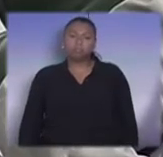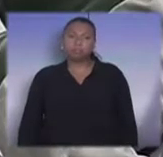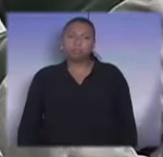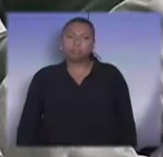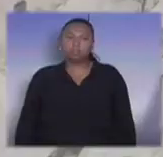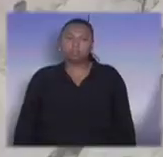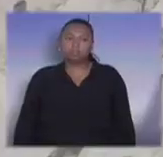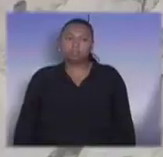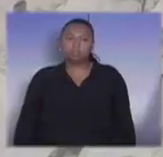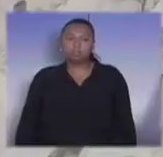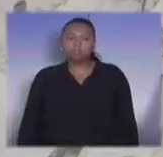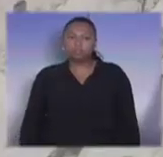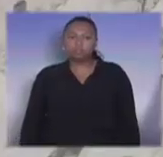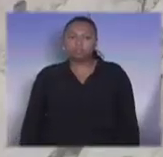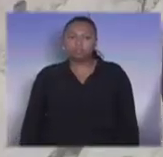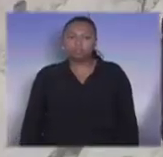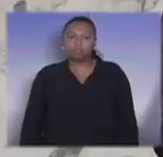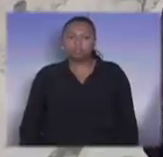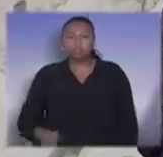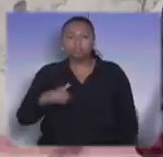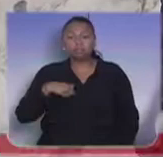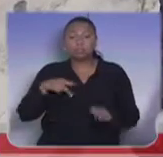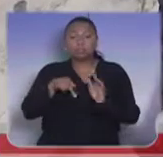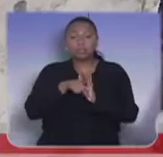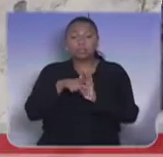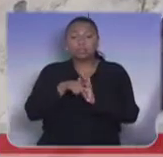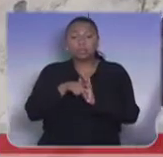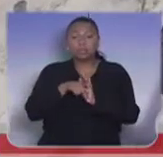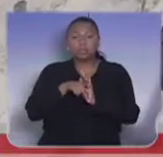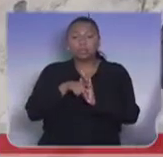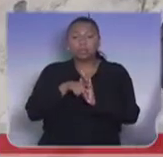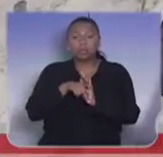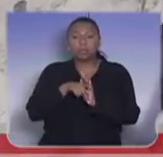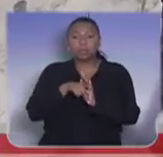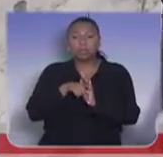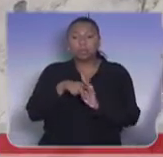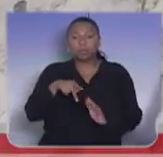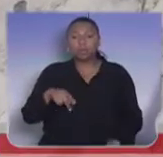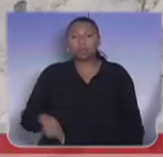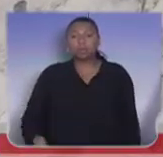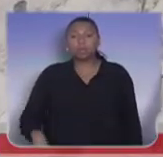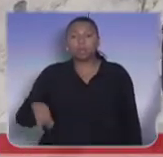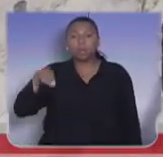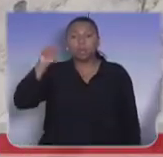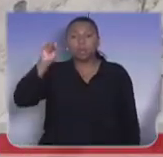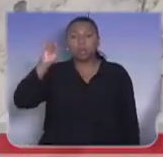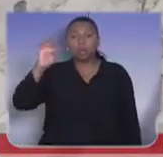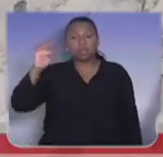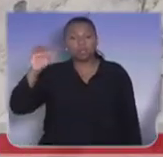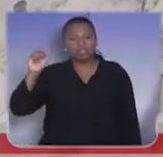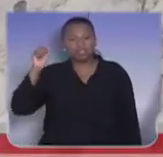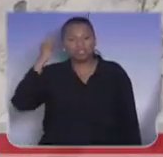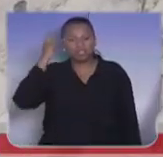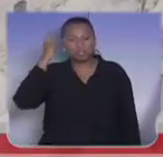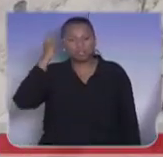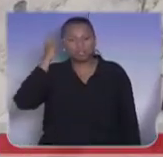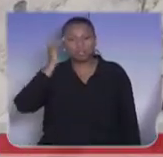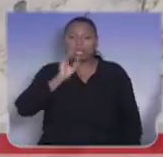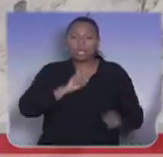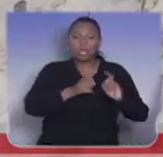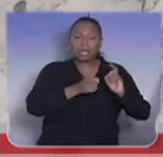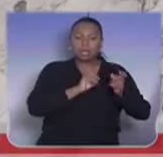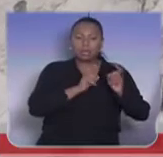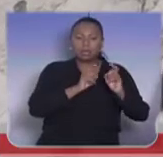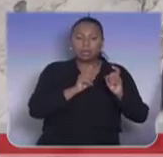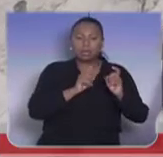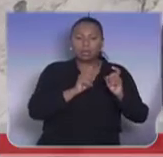Eu venho do Oeste Paulista e houve uma reunião da União das Entidades de Presidente Prudente